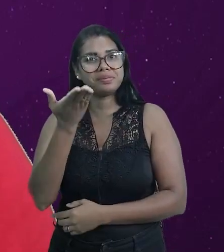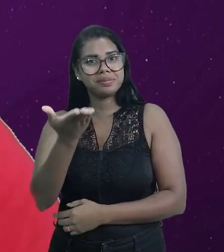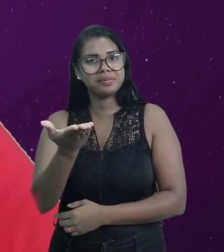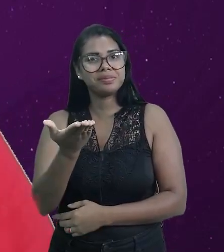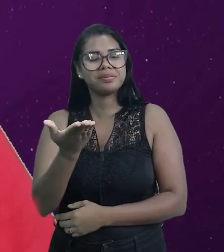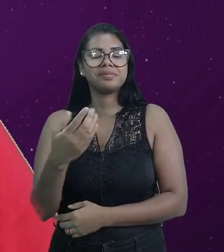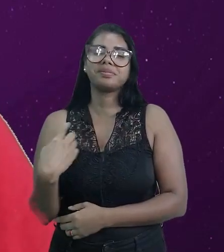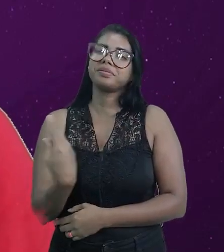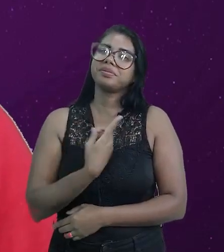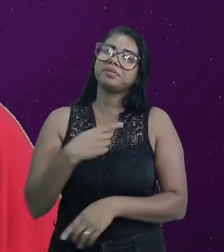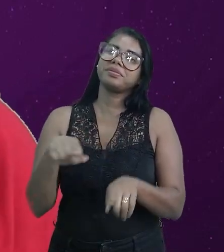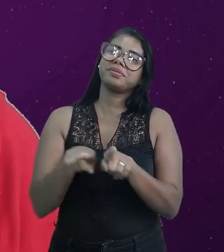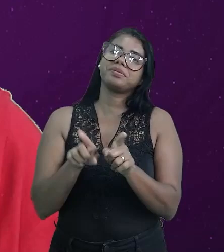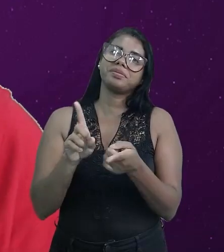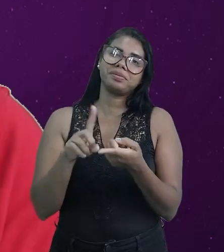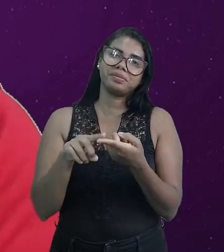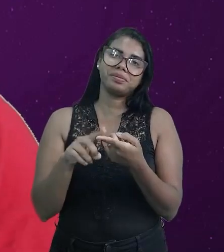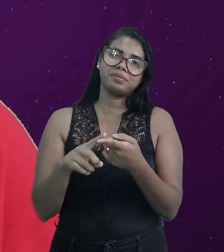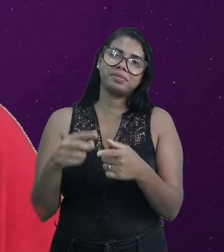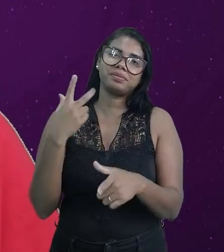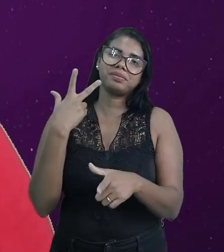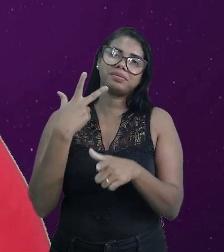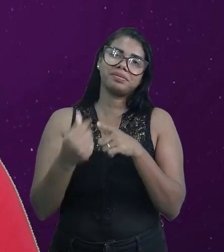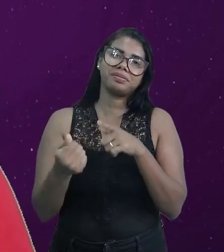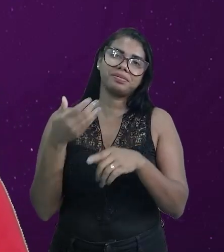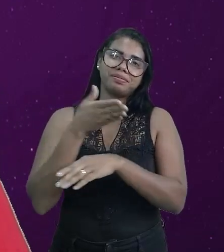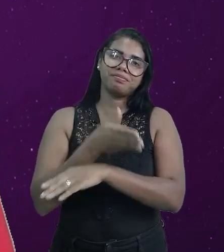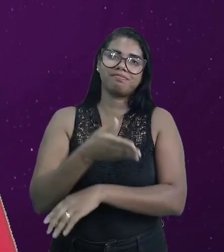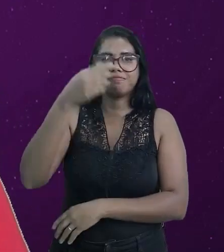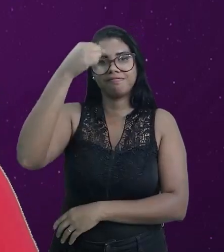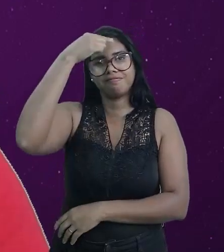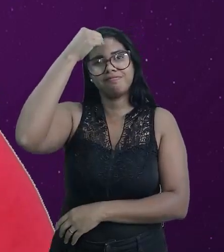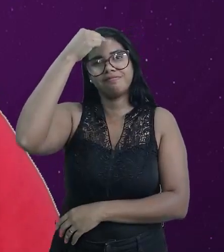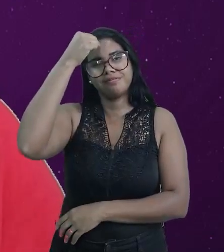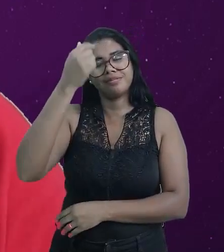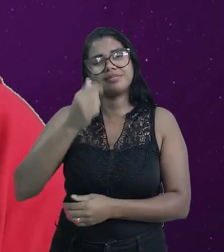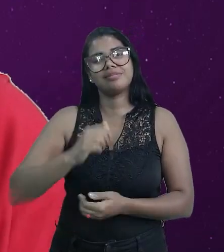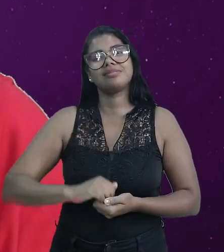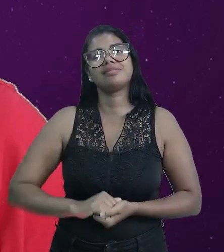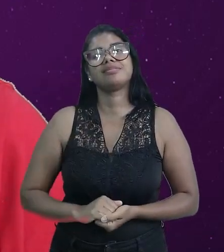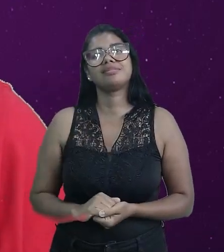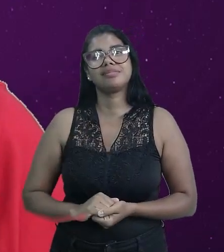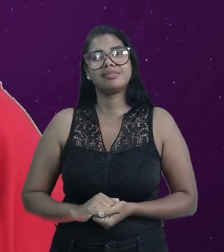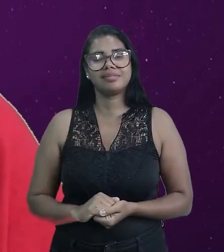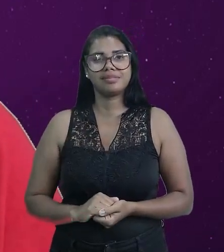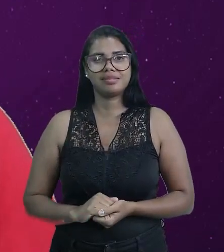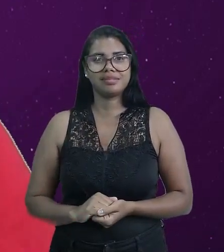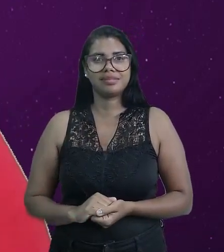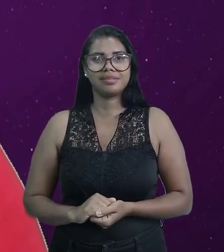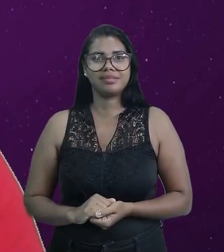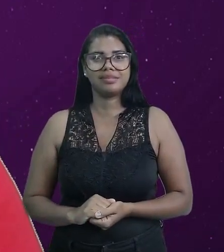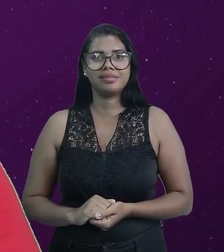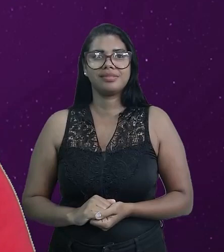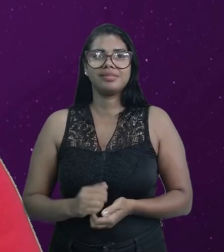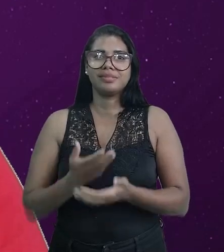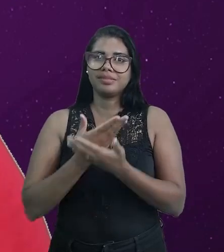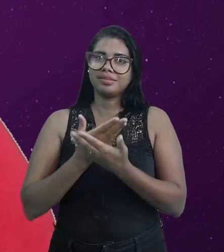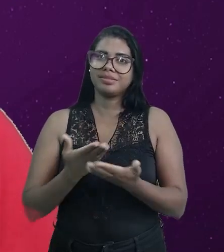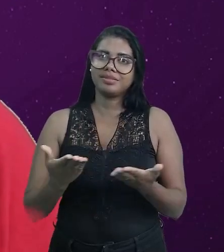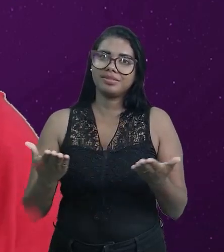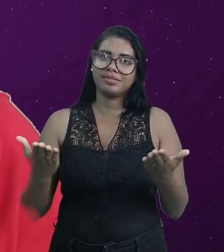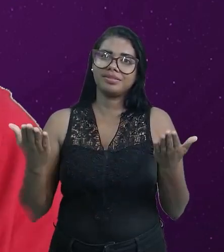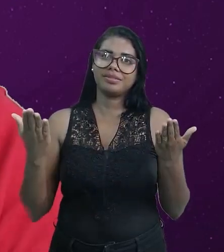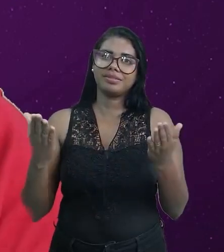objetivo e o nosso também vai ser conquistado, que é entrar na sua vaga na universidade, tá? Conte conosco.